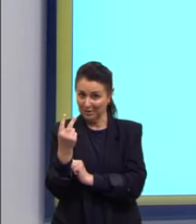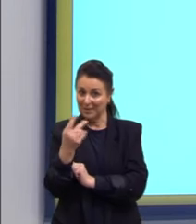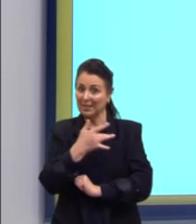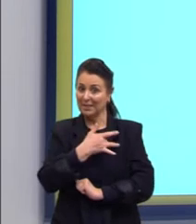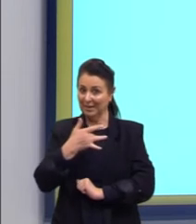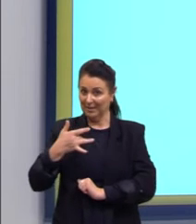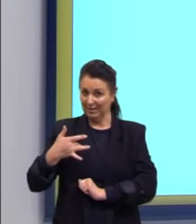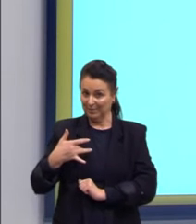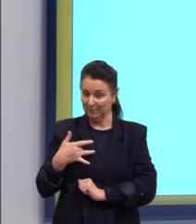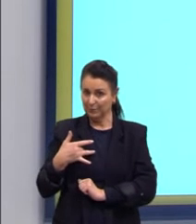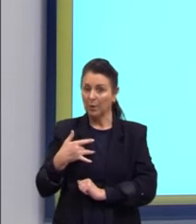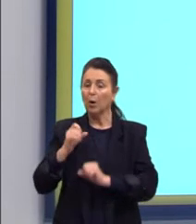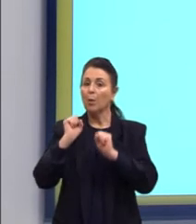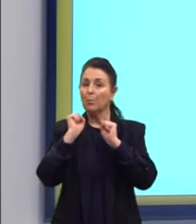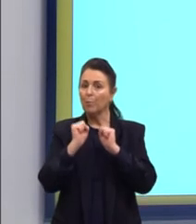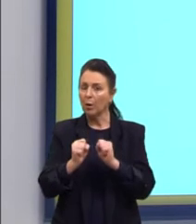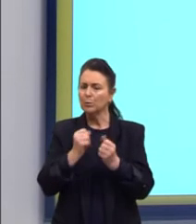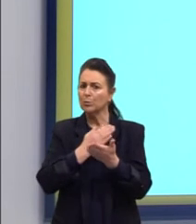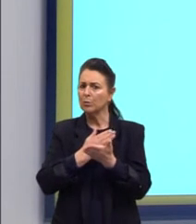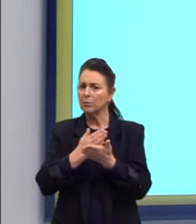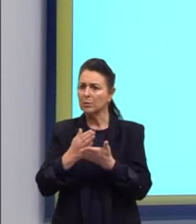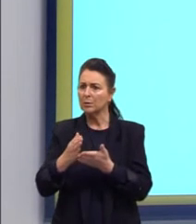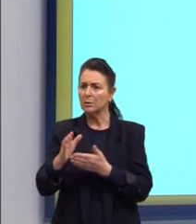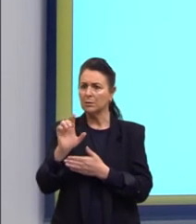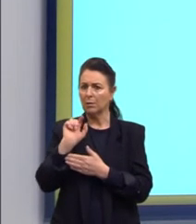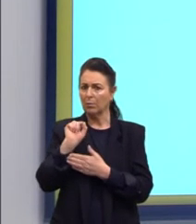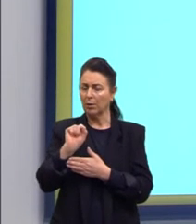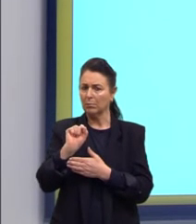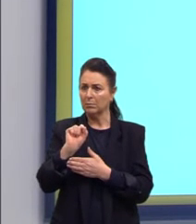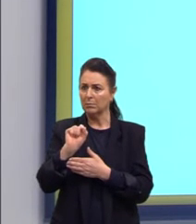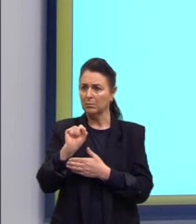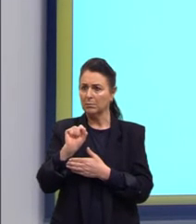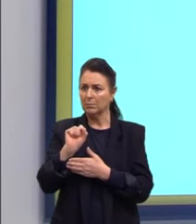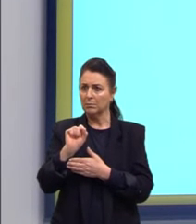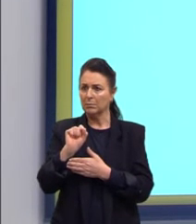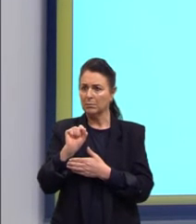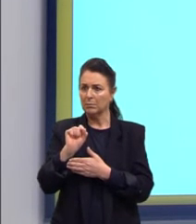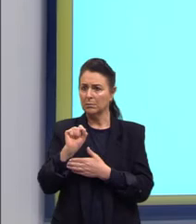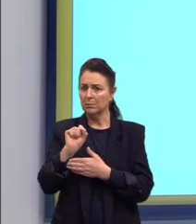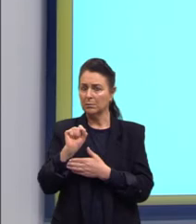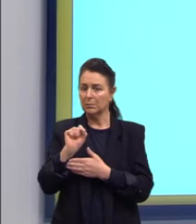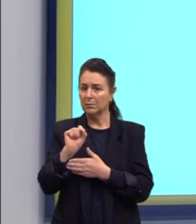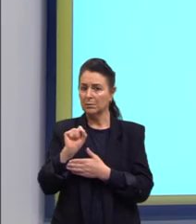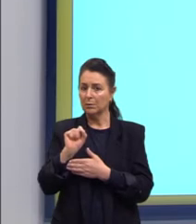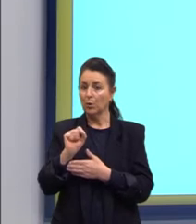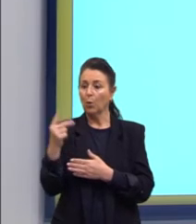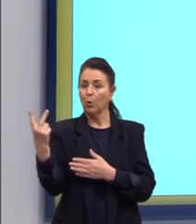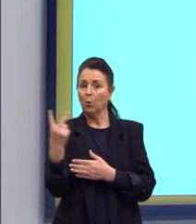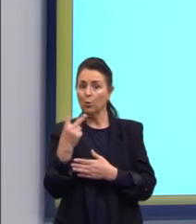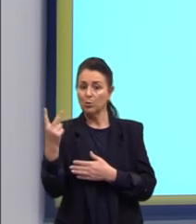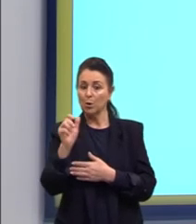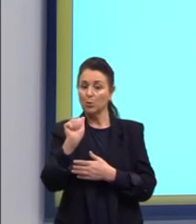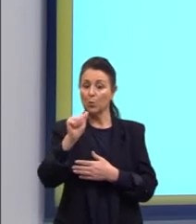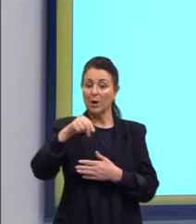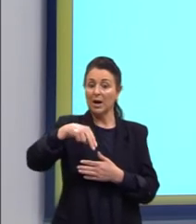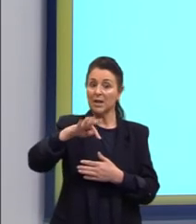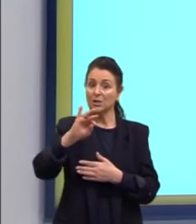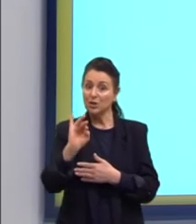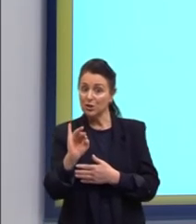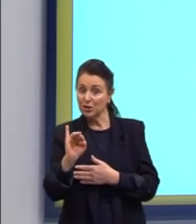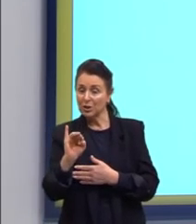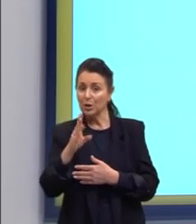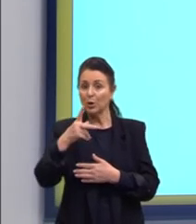poderá causar A. Então, promotores da saúde, o antibiótico e o probiótico.